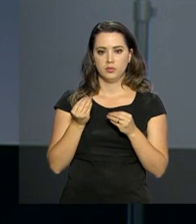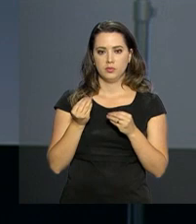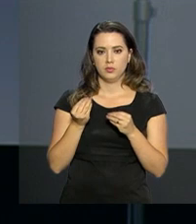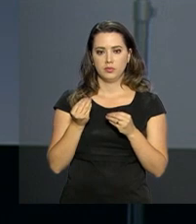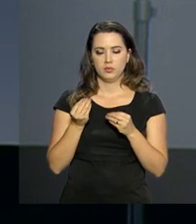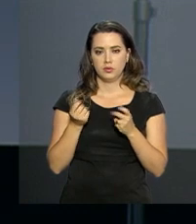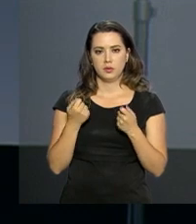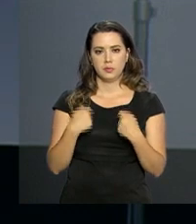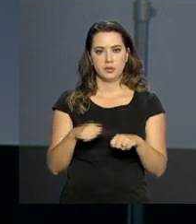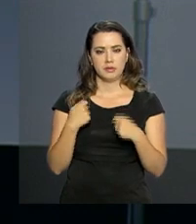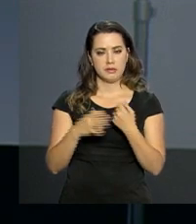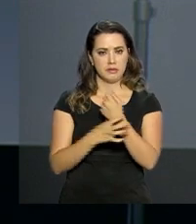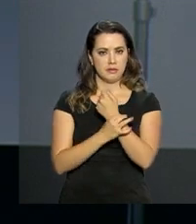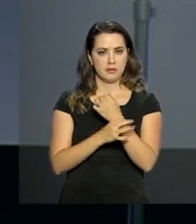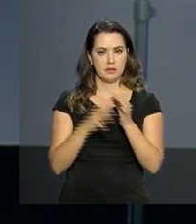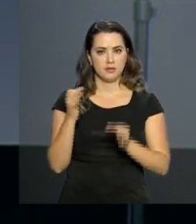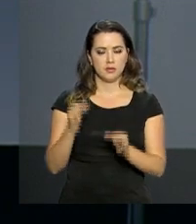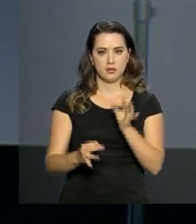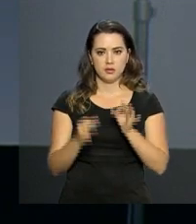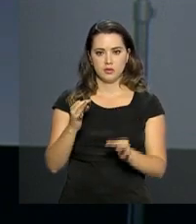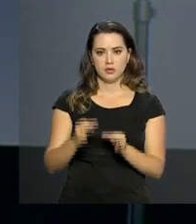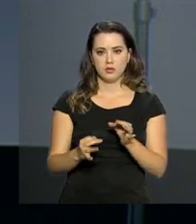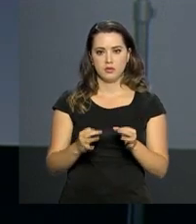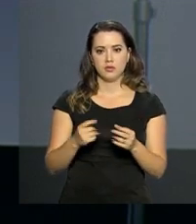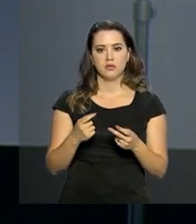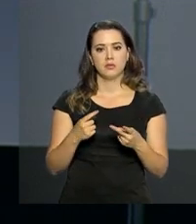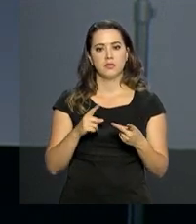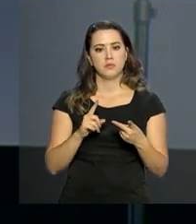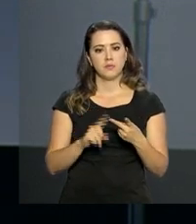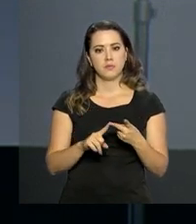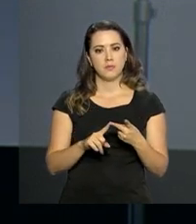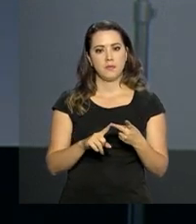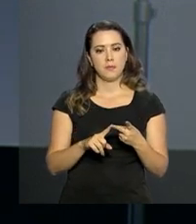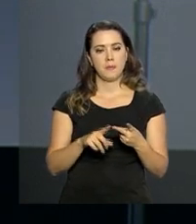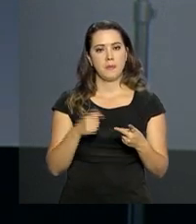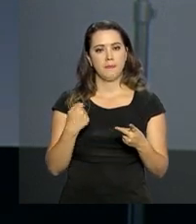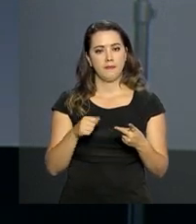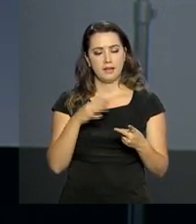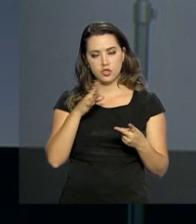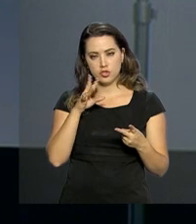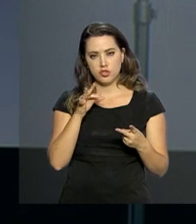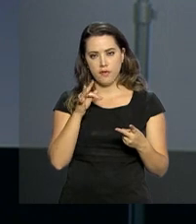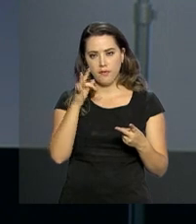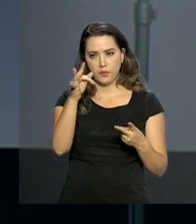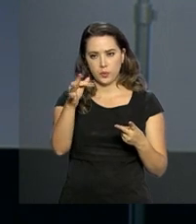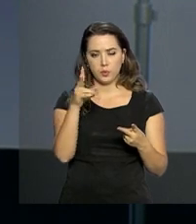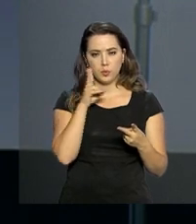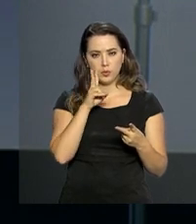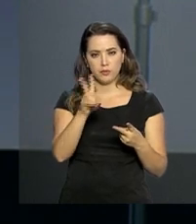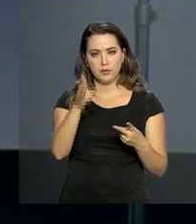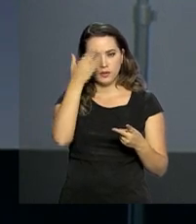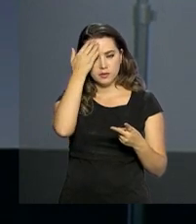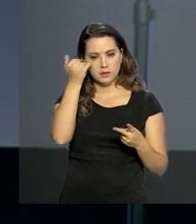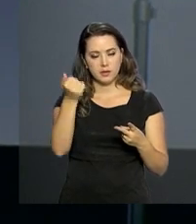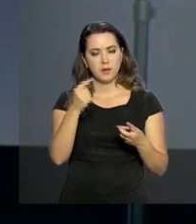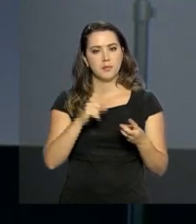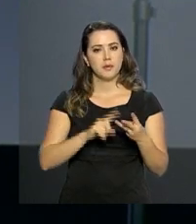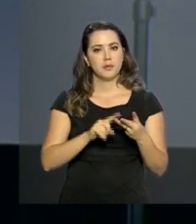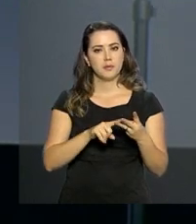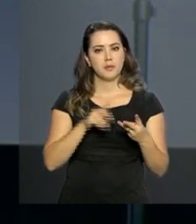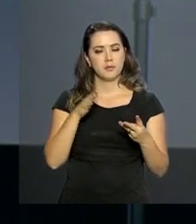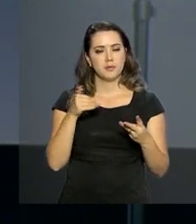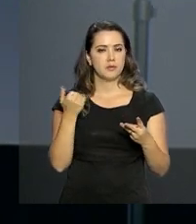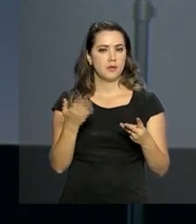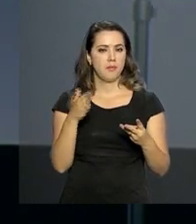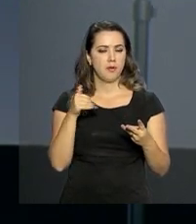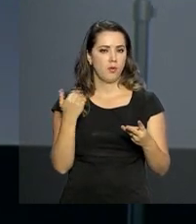necessidade da segurança jurídica, a necessidade da previsibilidade, a necessidade de um calendário